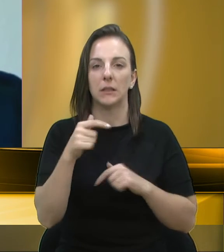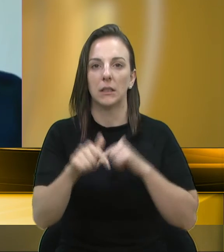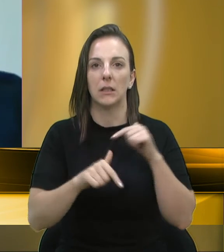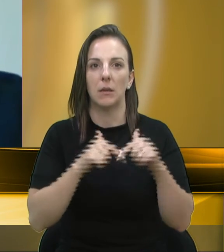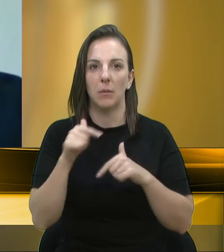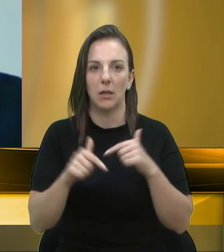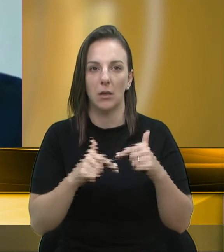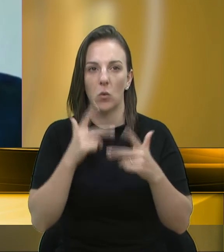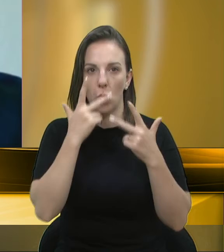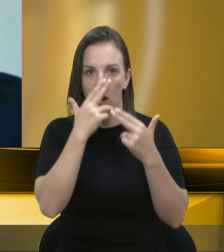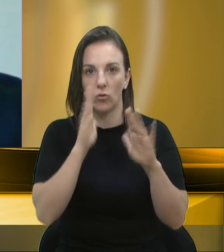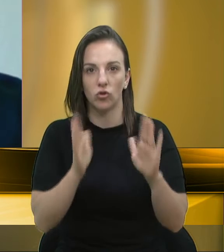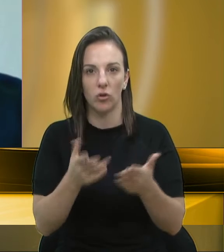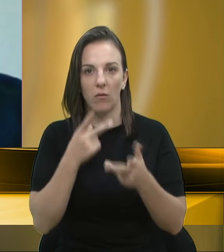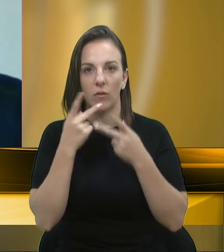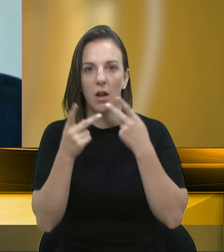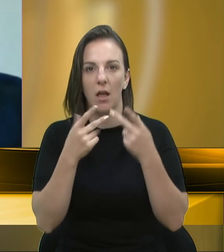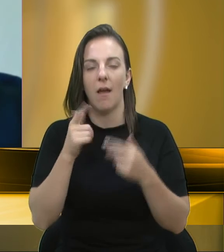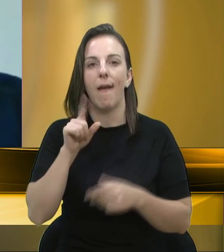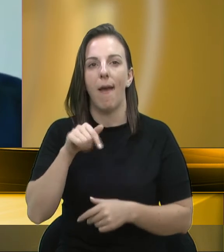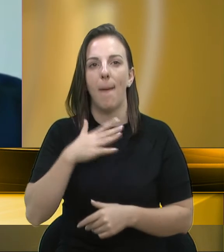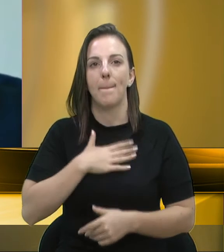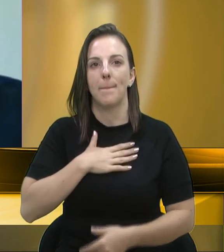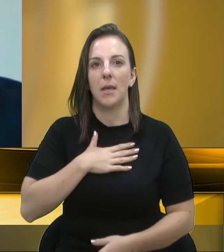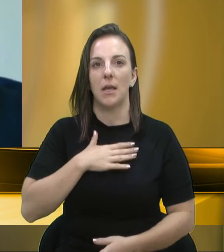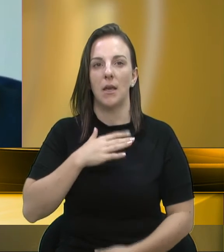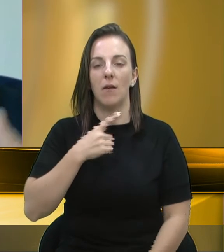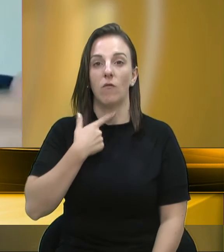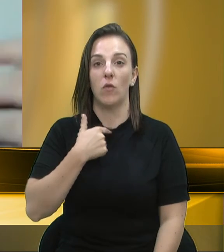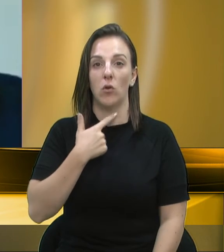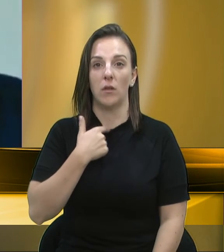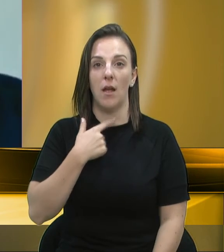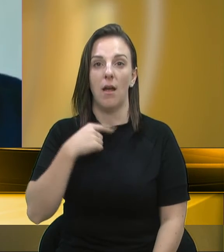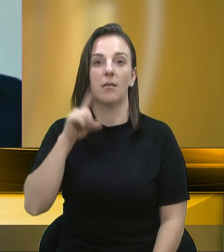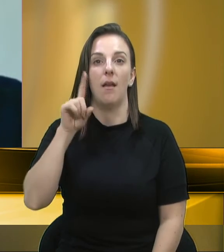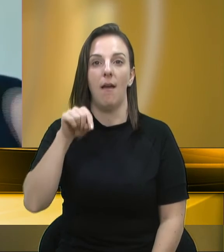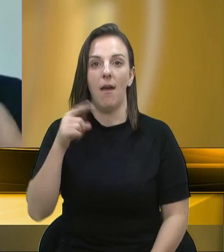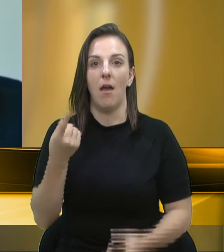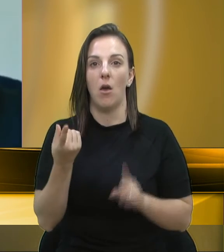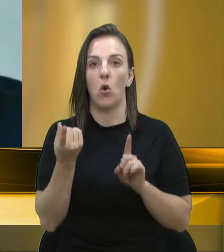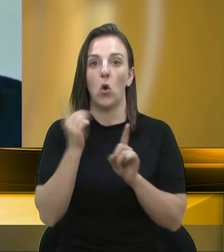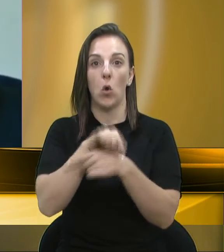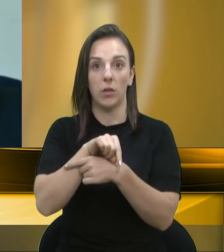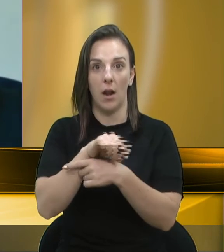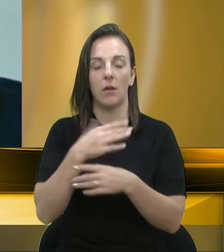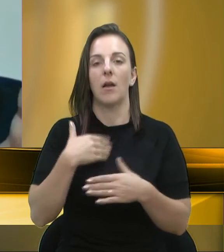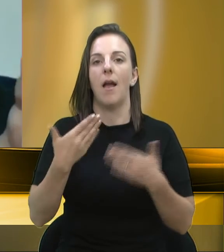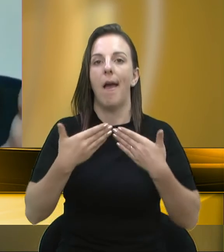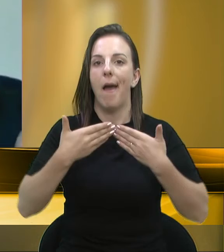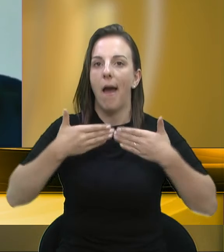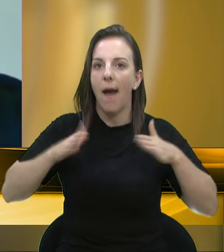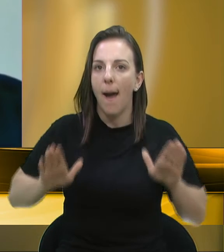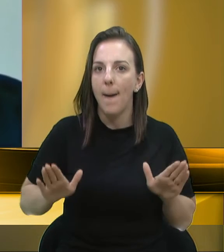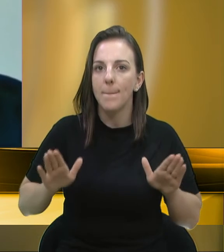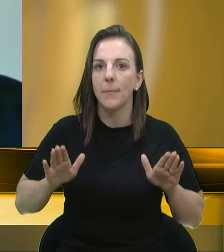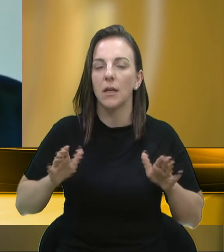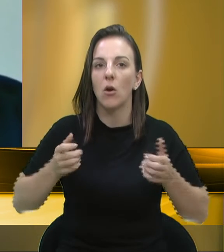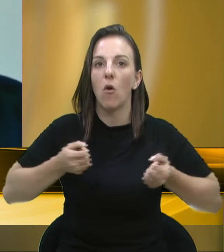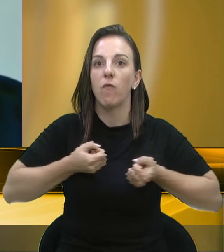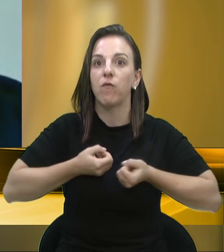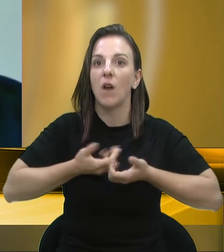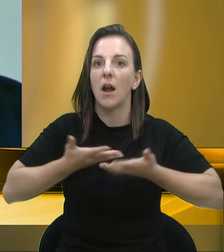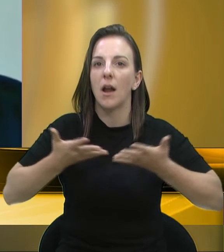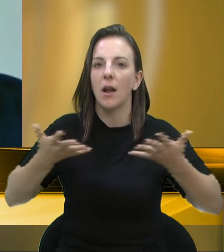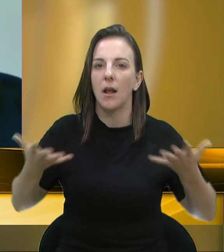falei. É, a minha intenção é essa, é nós fazermos ao inverso. Vamos abrir, vamos dar condições para essas